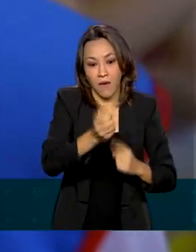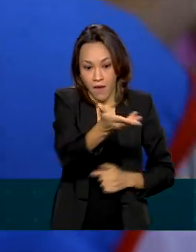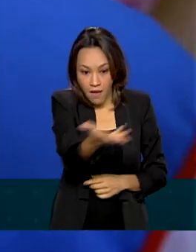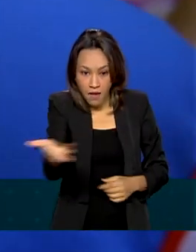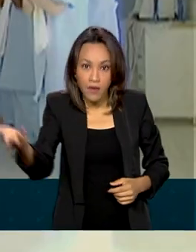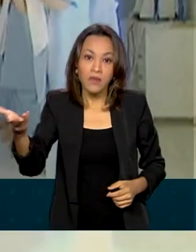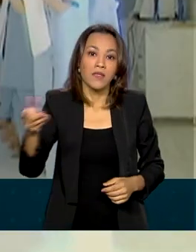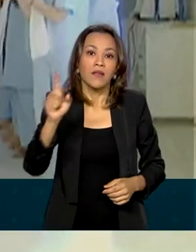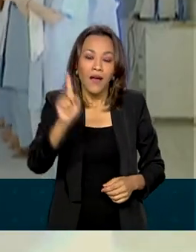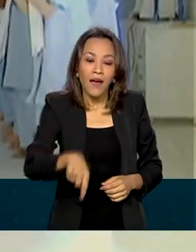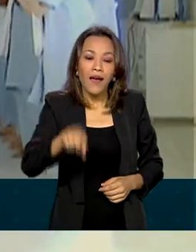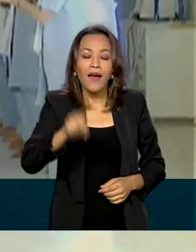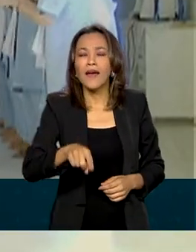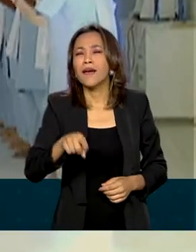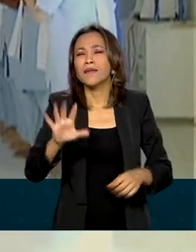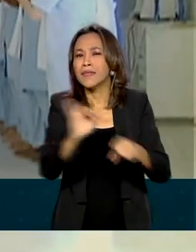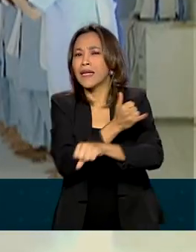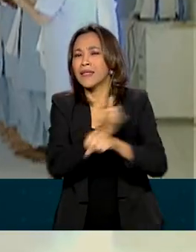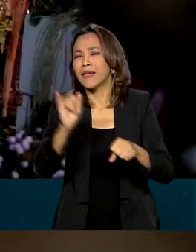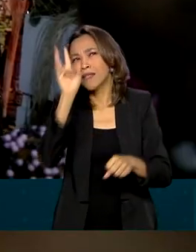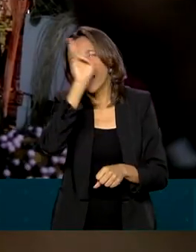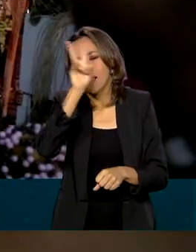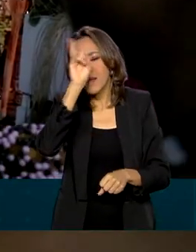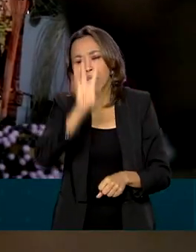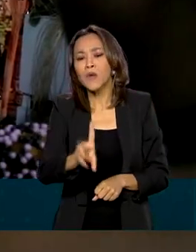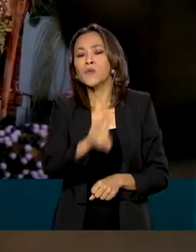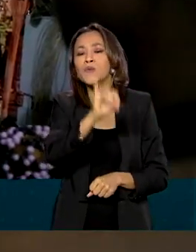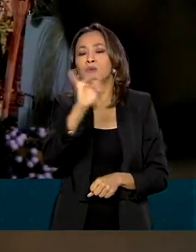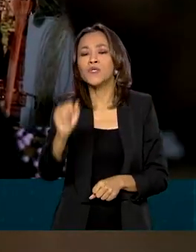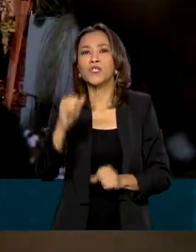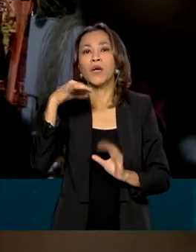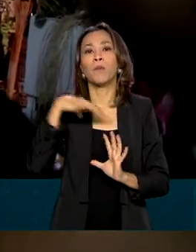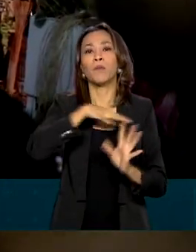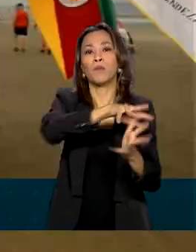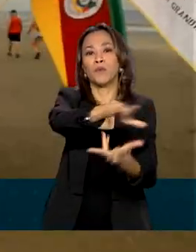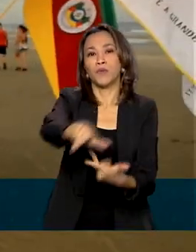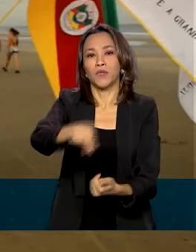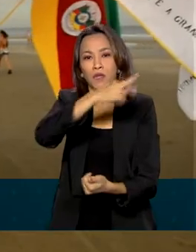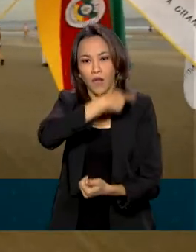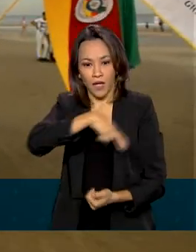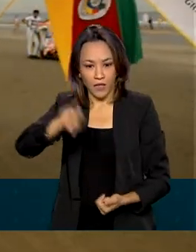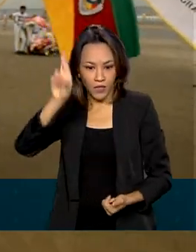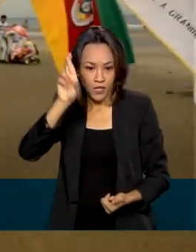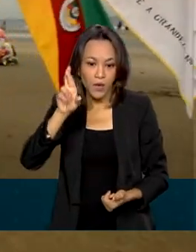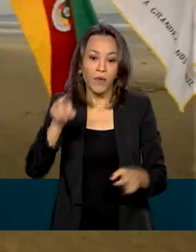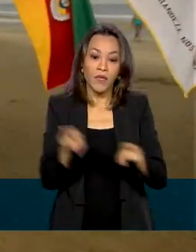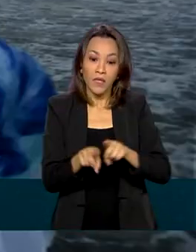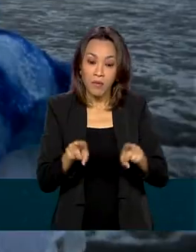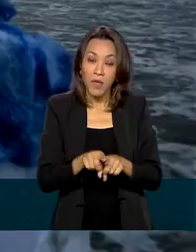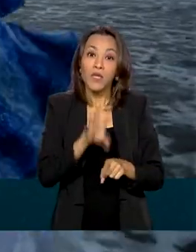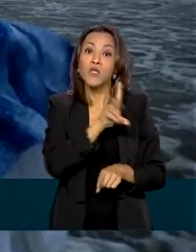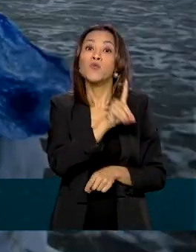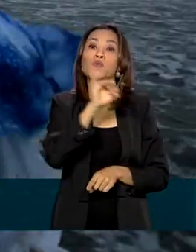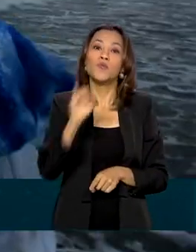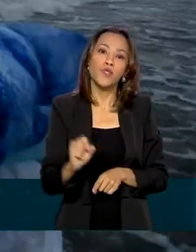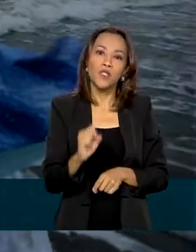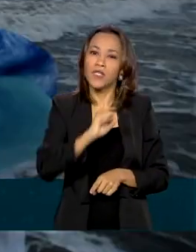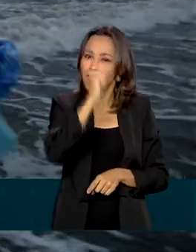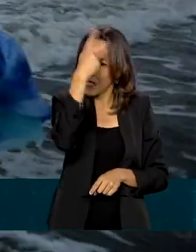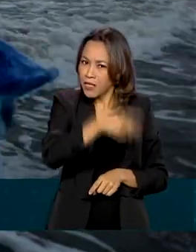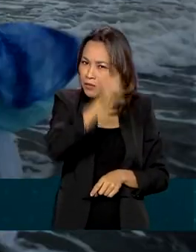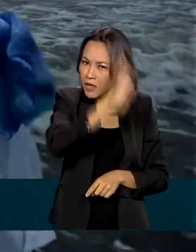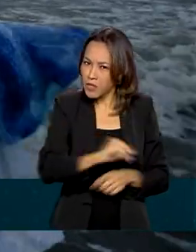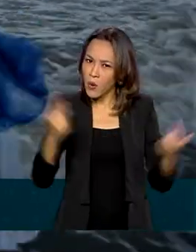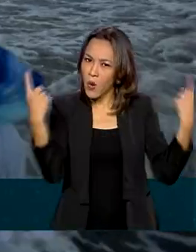governo foi uma forma de lembrar o Dia Mundial da Religião e o Dia Nacional de Combate à